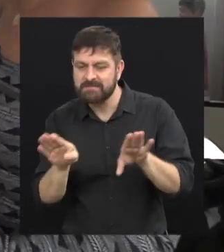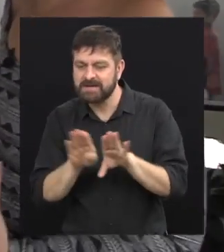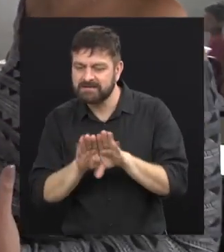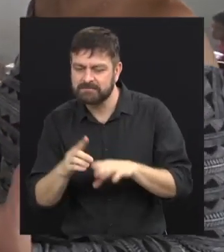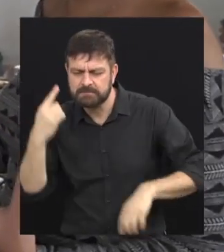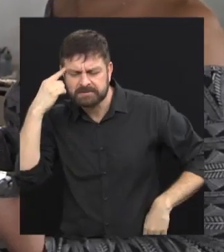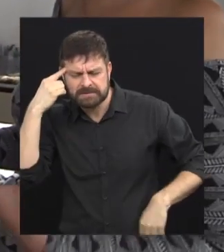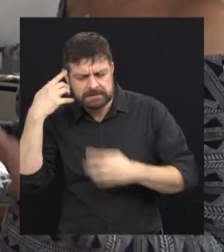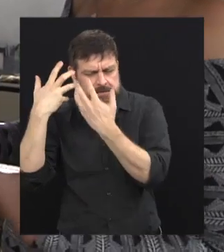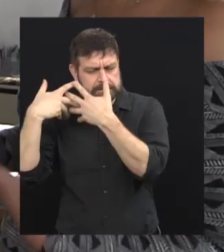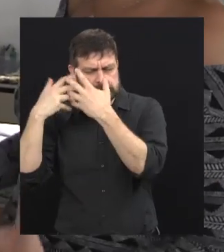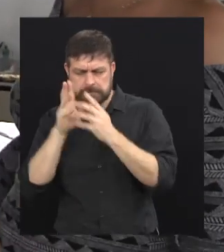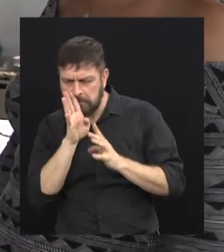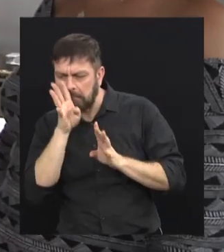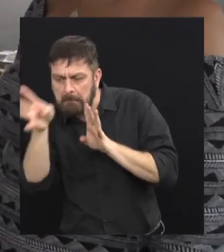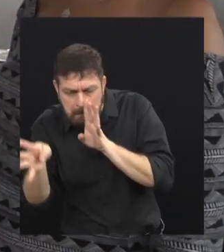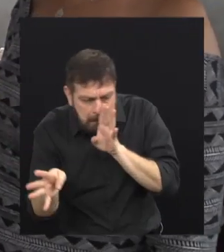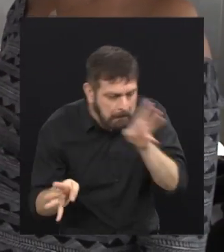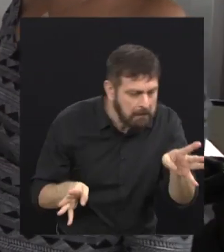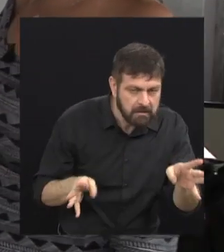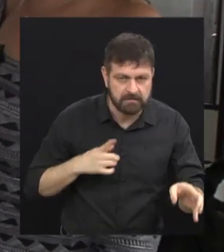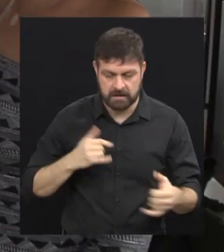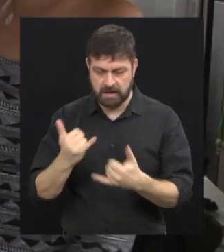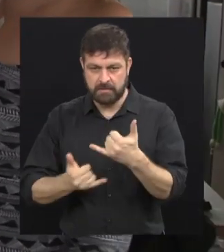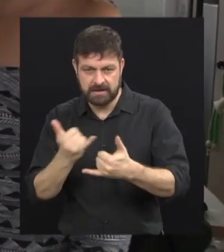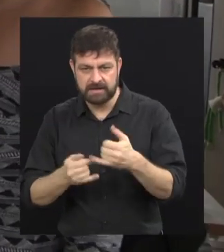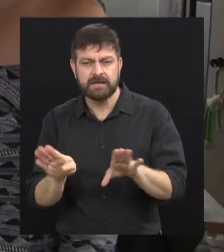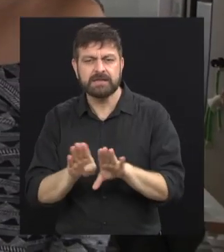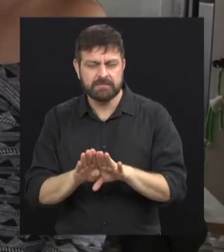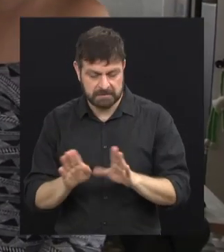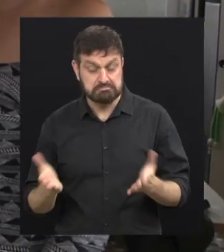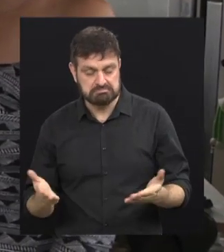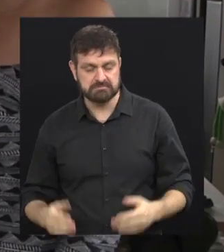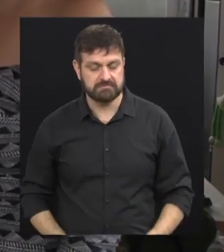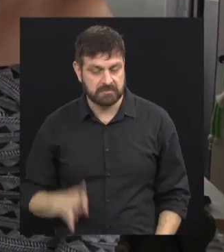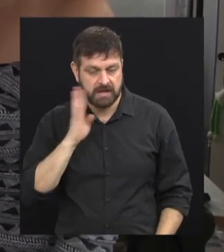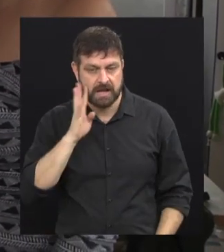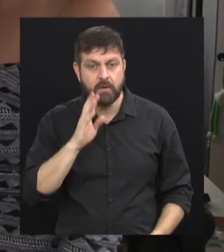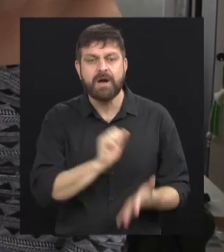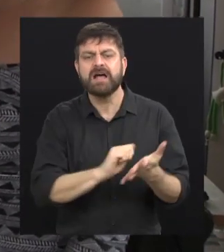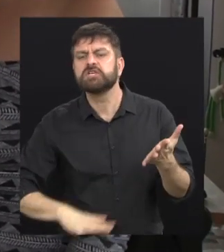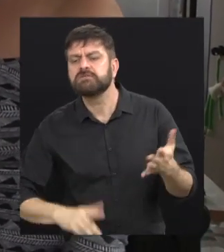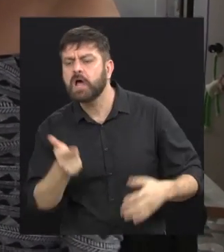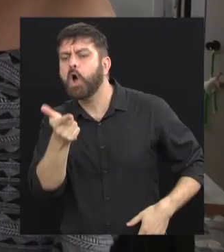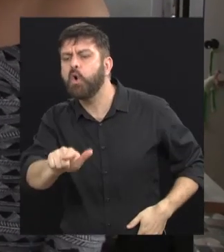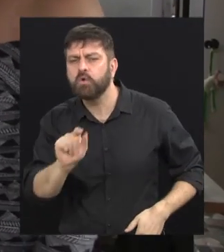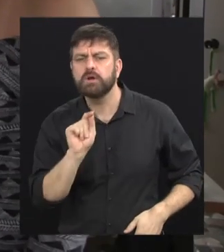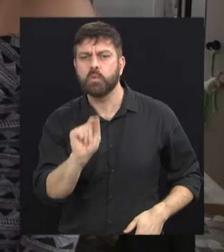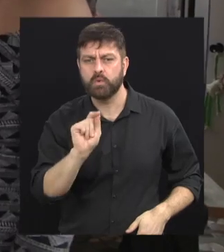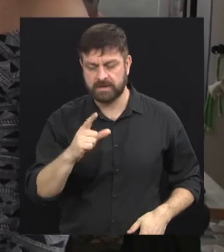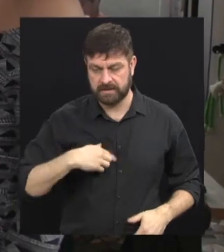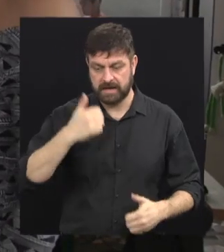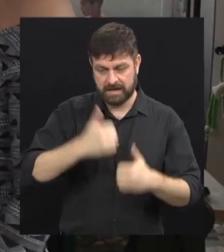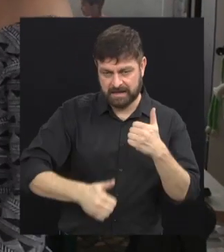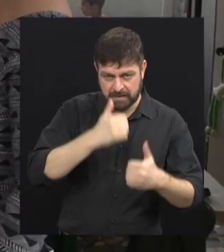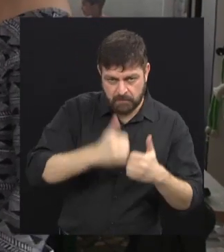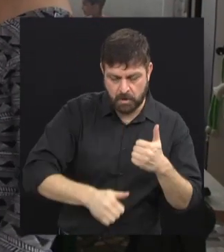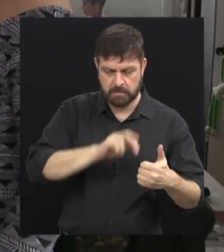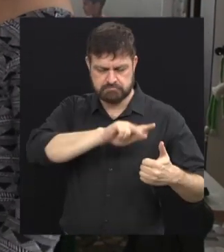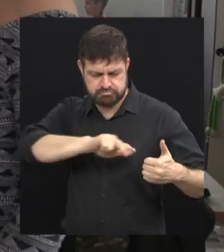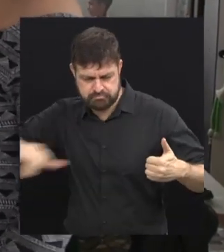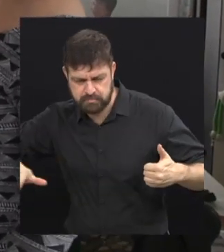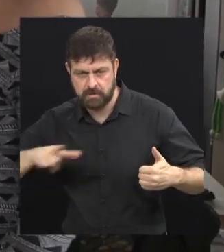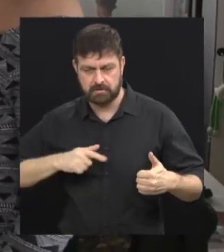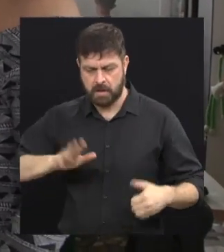entrando em cena também, quando a gente faz esse tipo de brincadeira. Que outras atividades você realiza com eles, Aqui a gente tem bastante esporte, faz